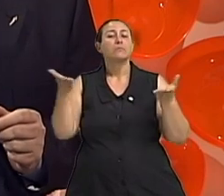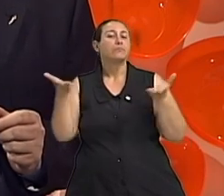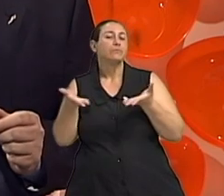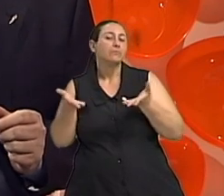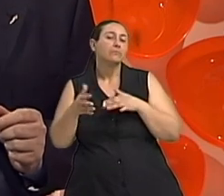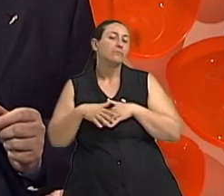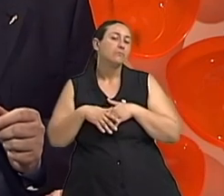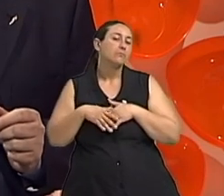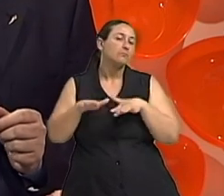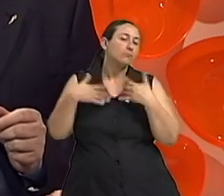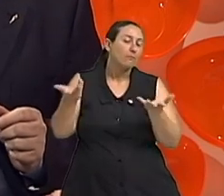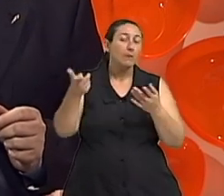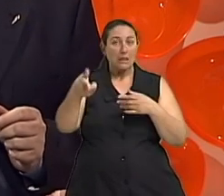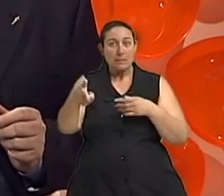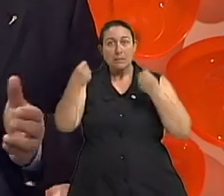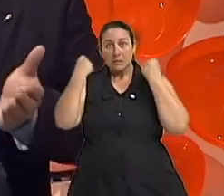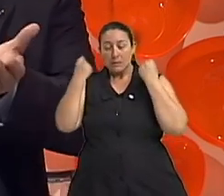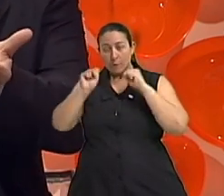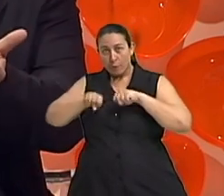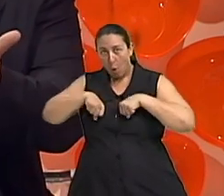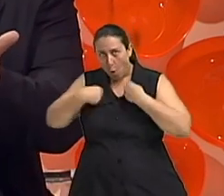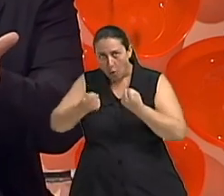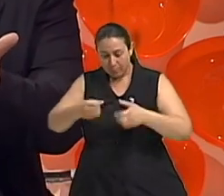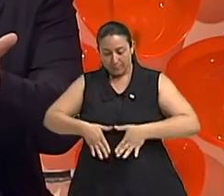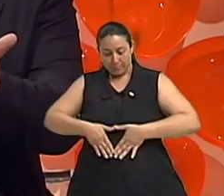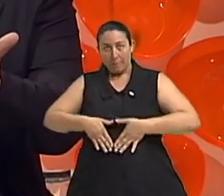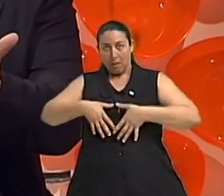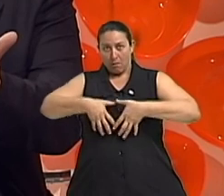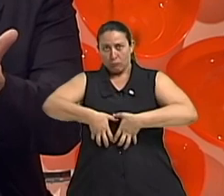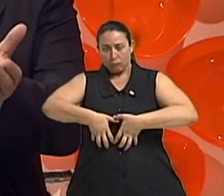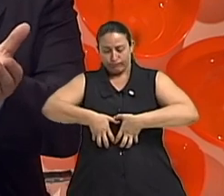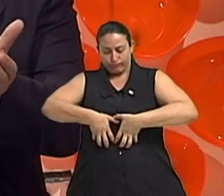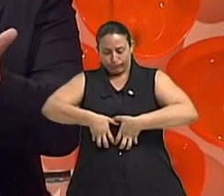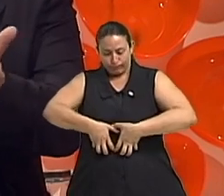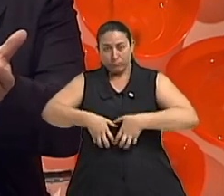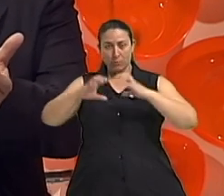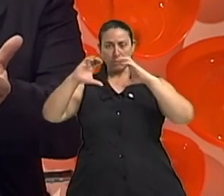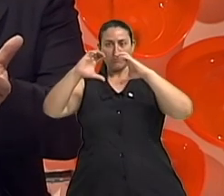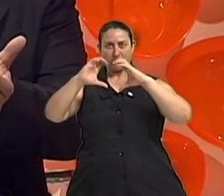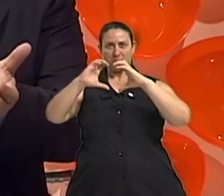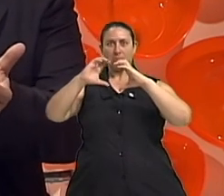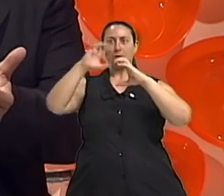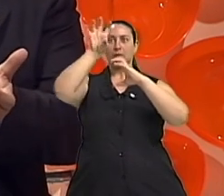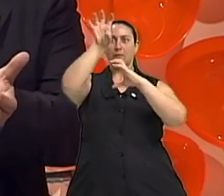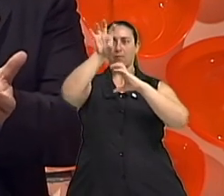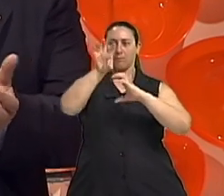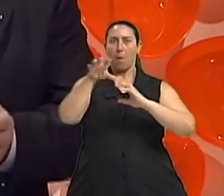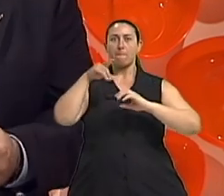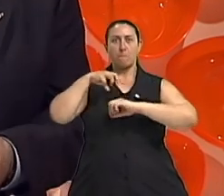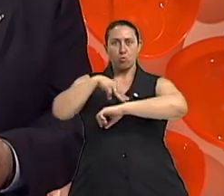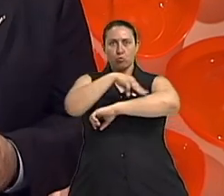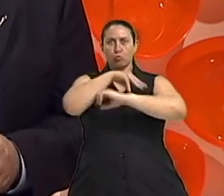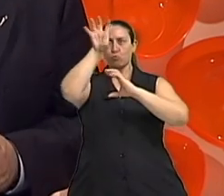esse esforço aumenta a pressão abdominal e essa musculatura é frágil e permite o